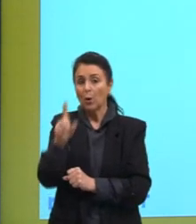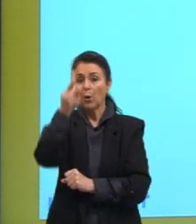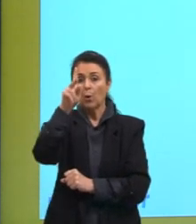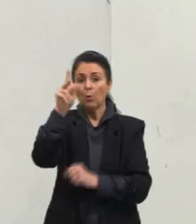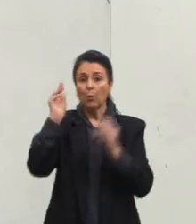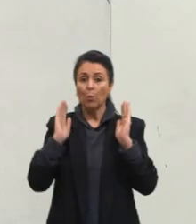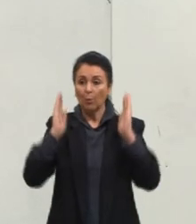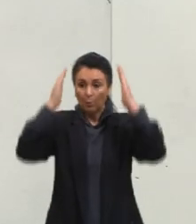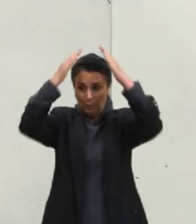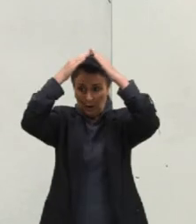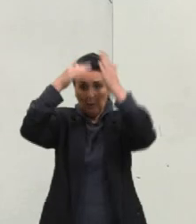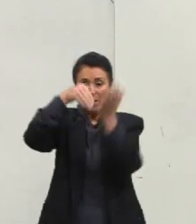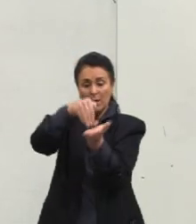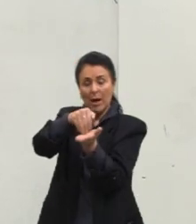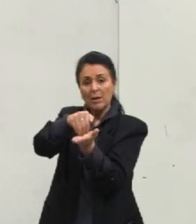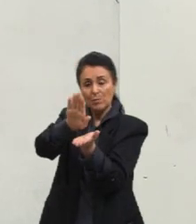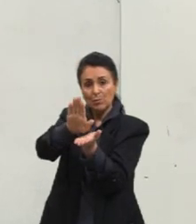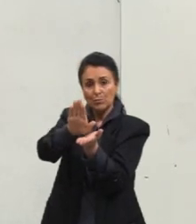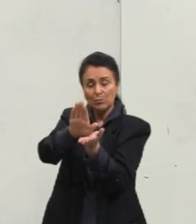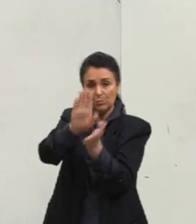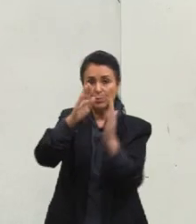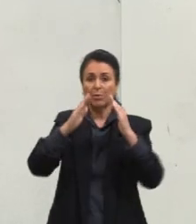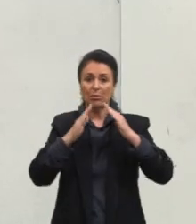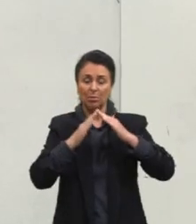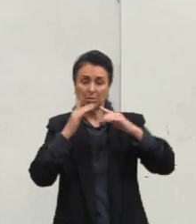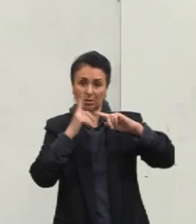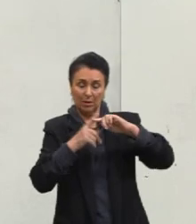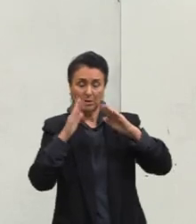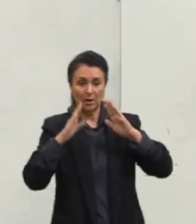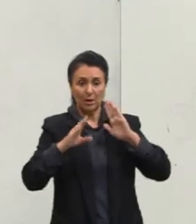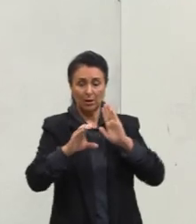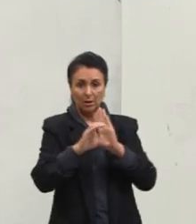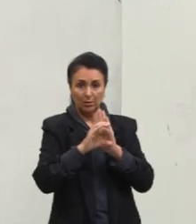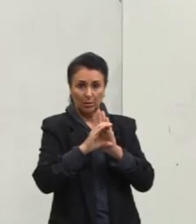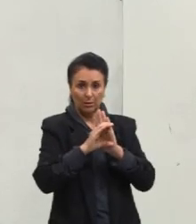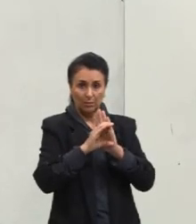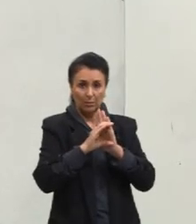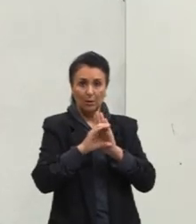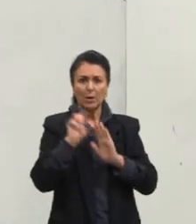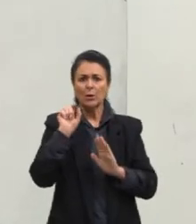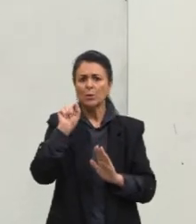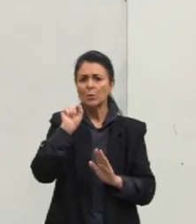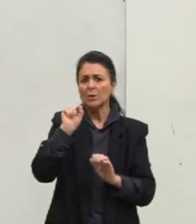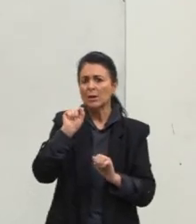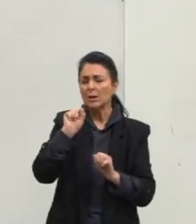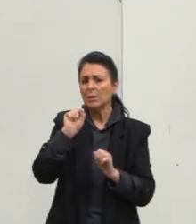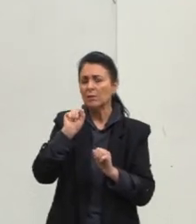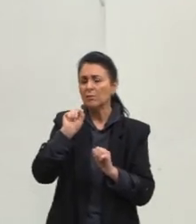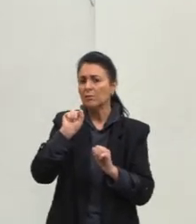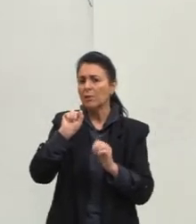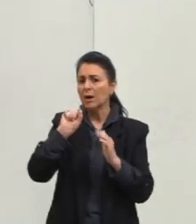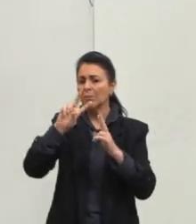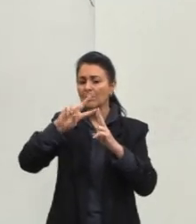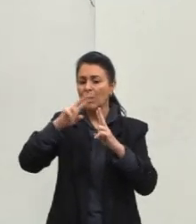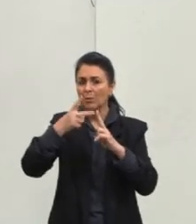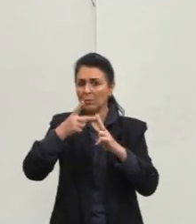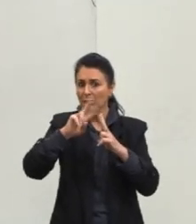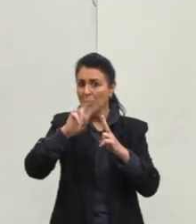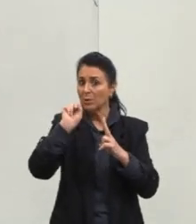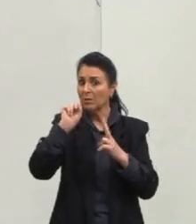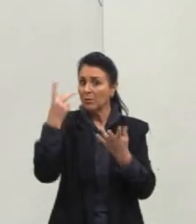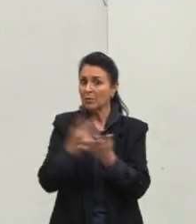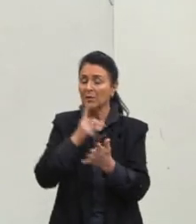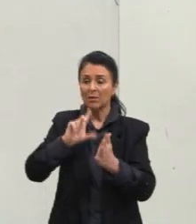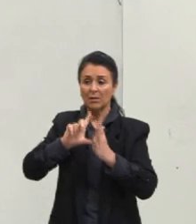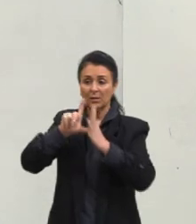ele vai ser, então, expulso da Igreja Católica. E qual que vai ser uma outra consequência dessa reforma protestante? O